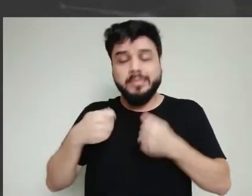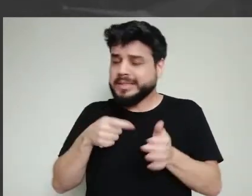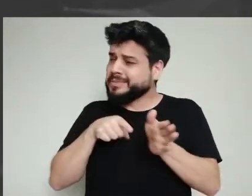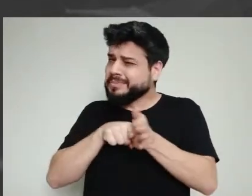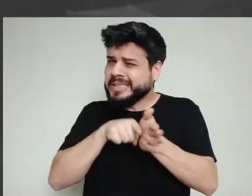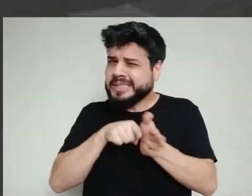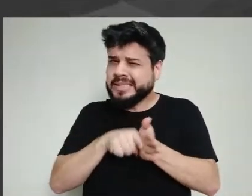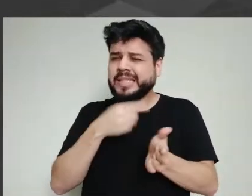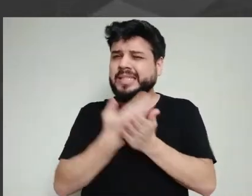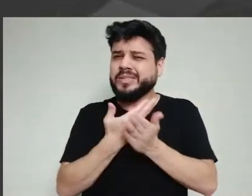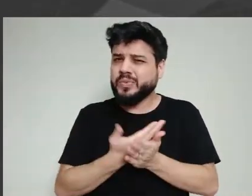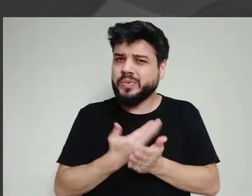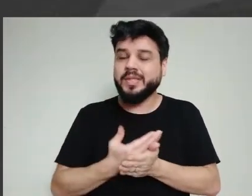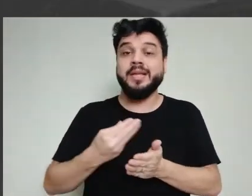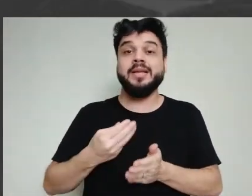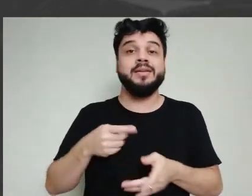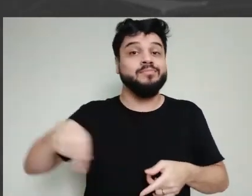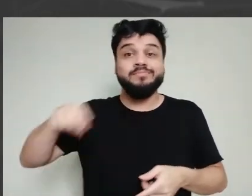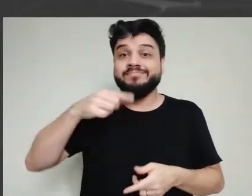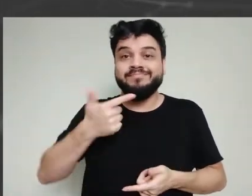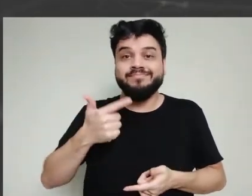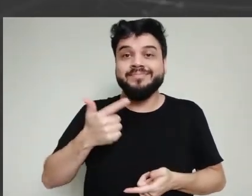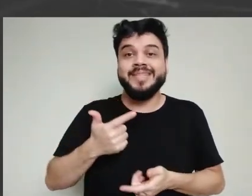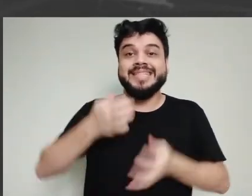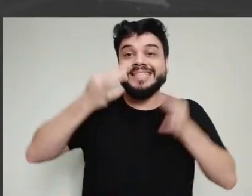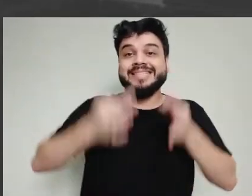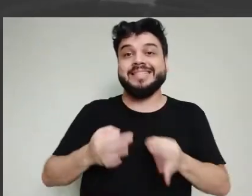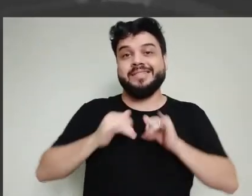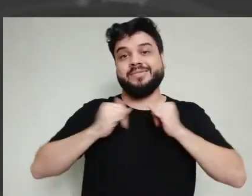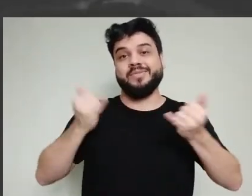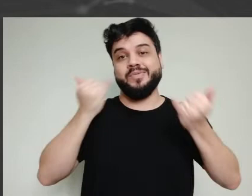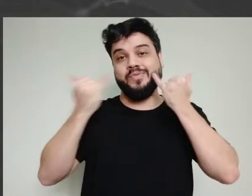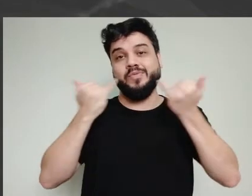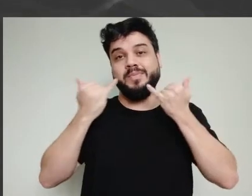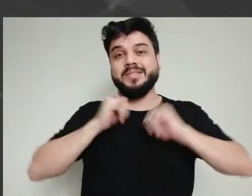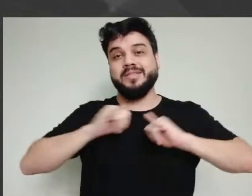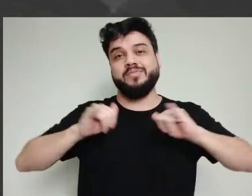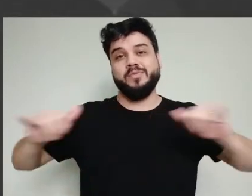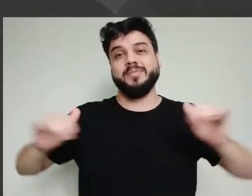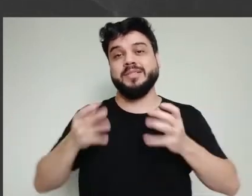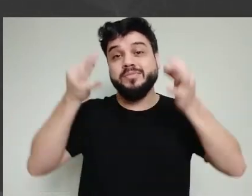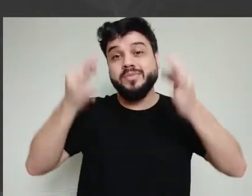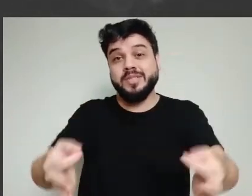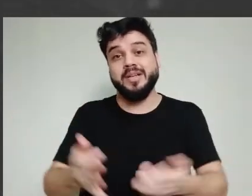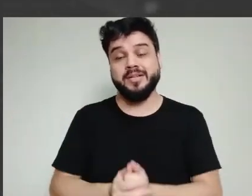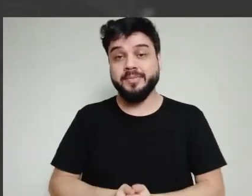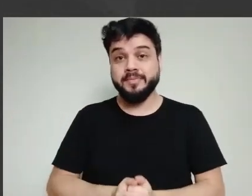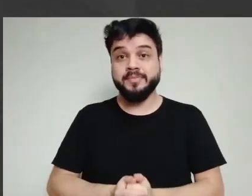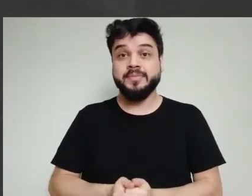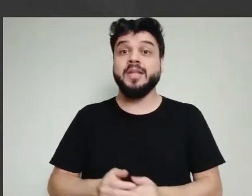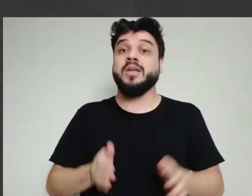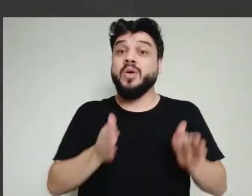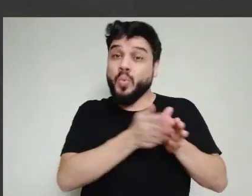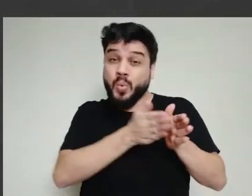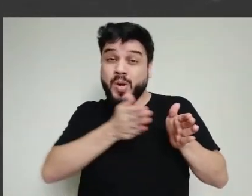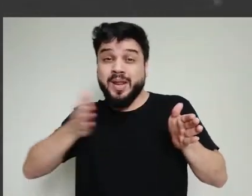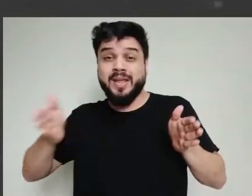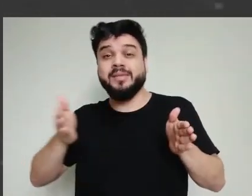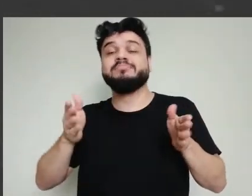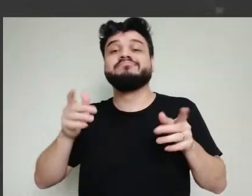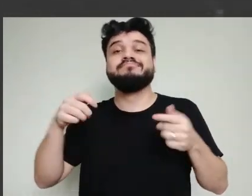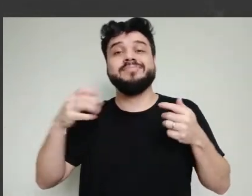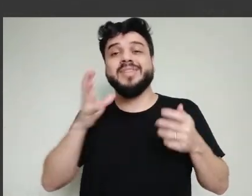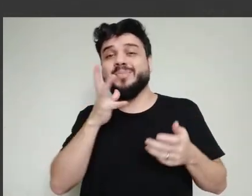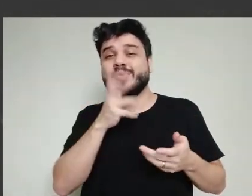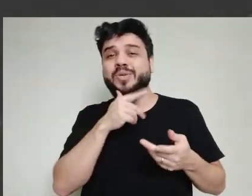Então, esse tempo para você conseguir extrair essas informações levam cinco anos, dez anos. Então,